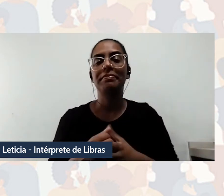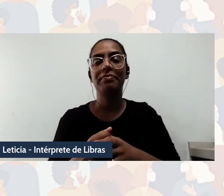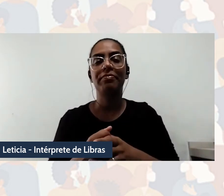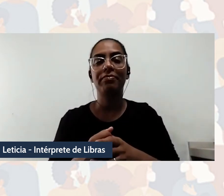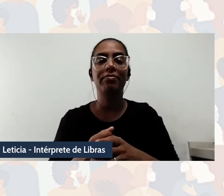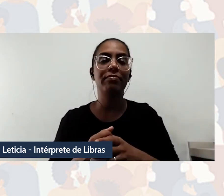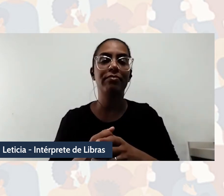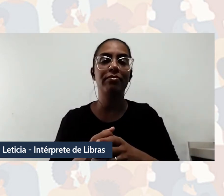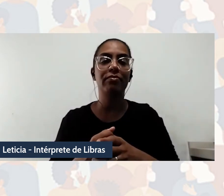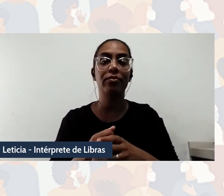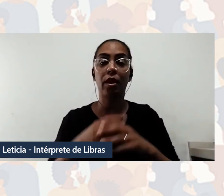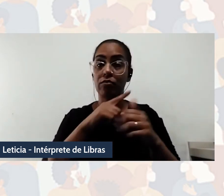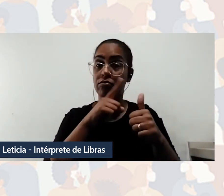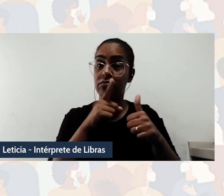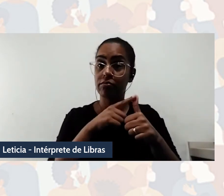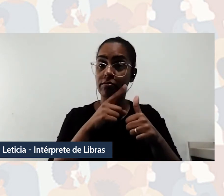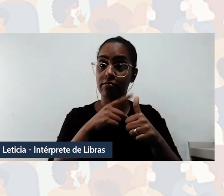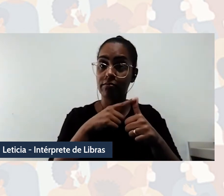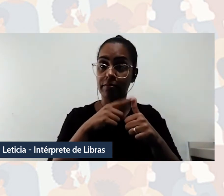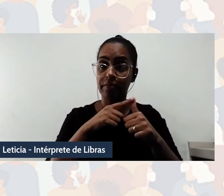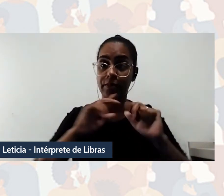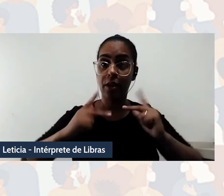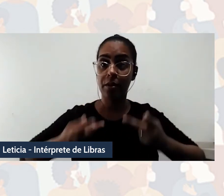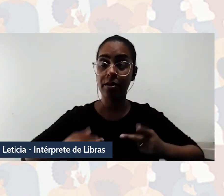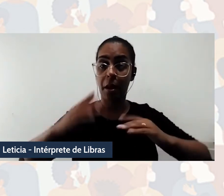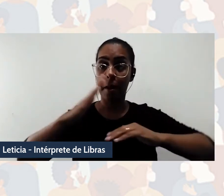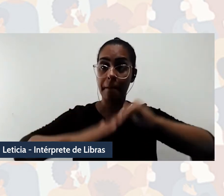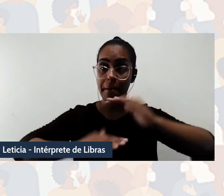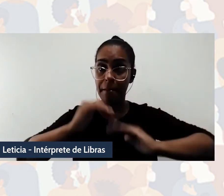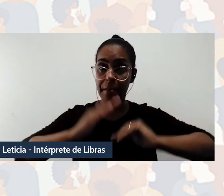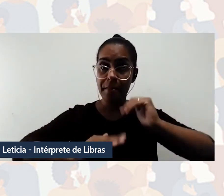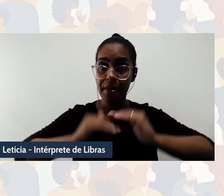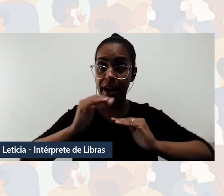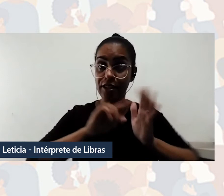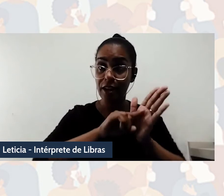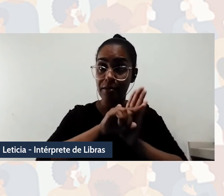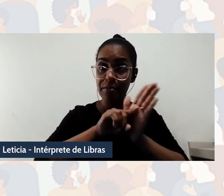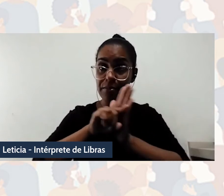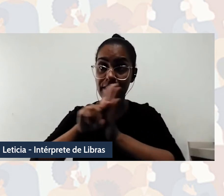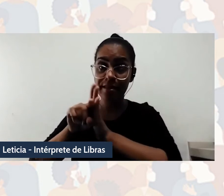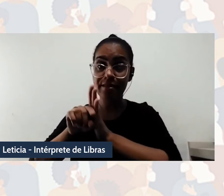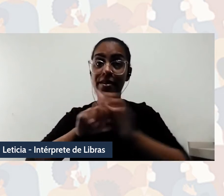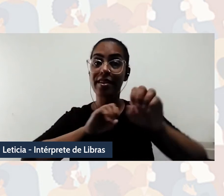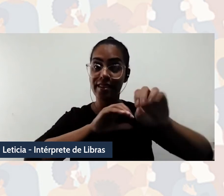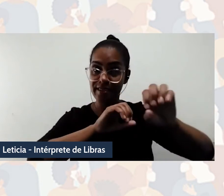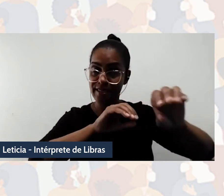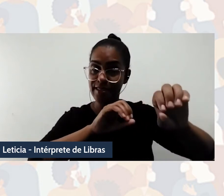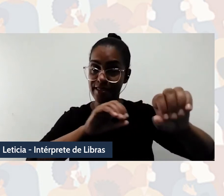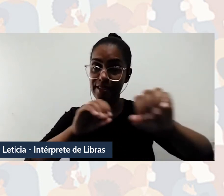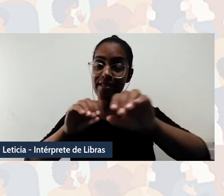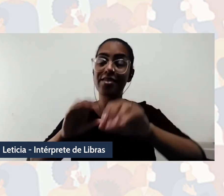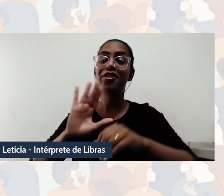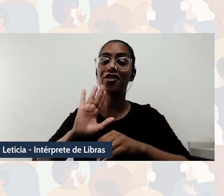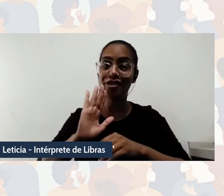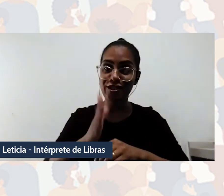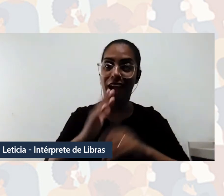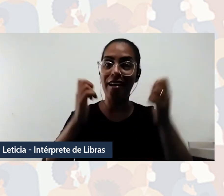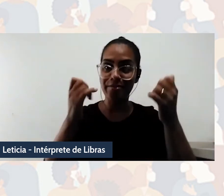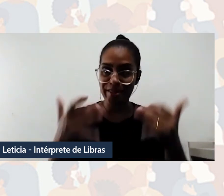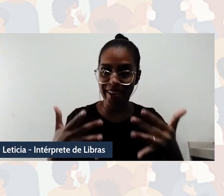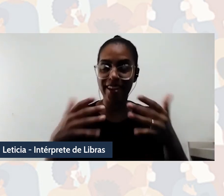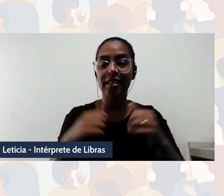humanização como prática e ação política no ensino na pesquisa, já me reportei rapidamente a ela, né, anteriormente,